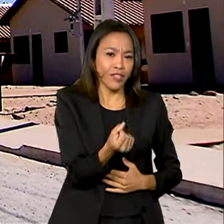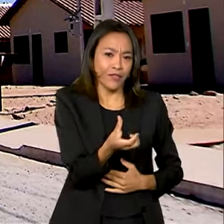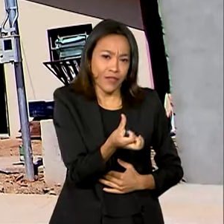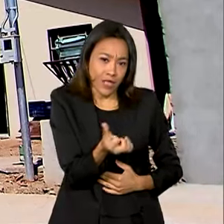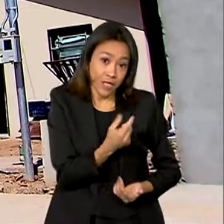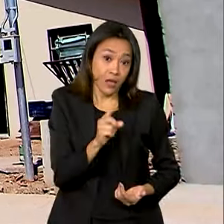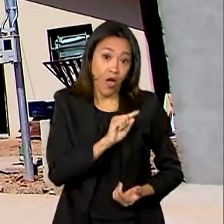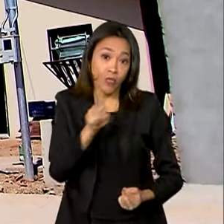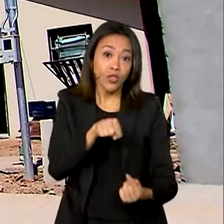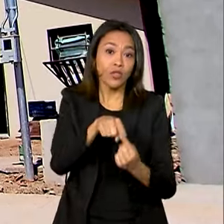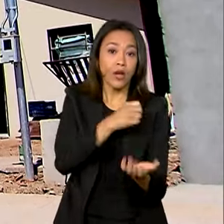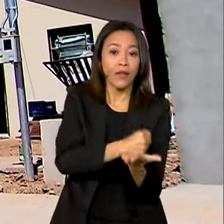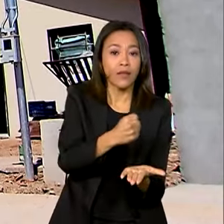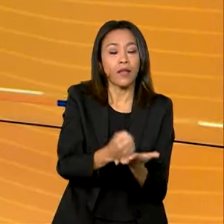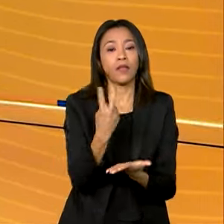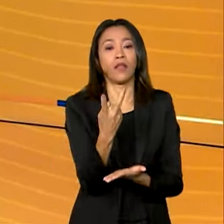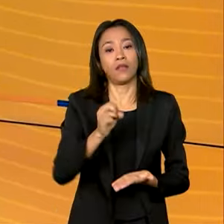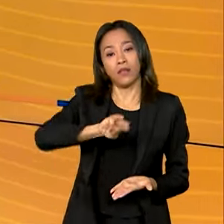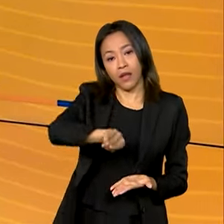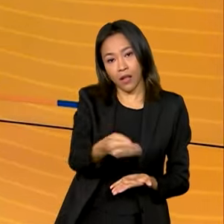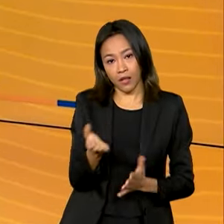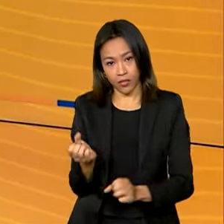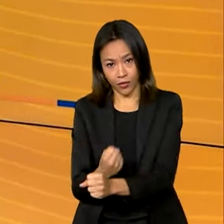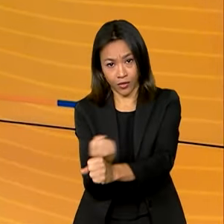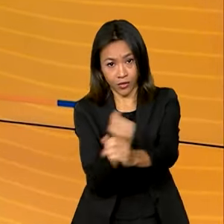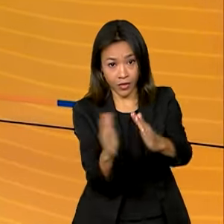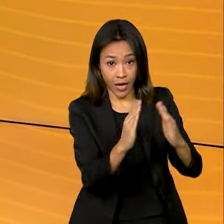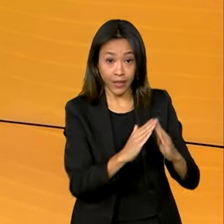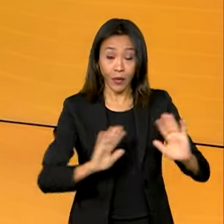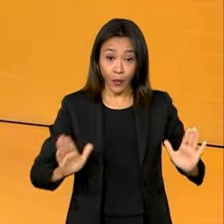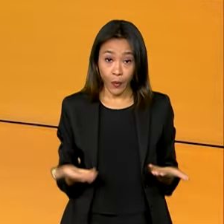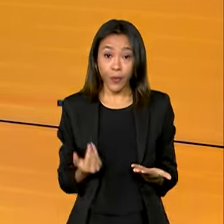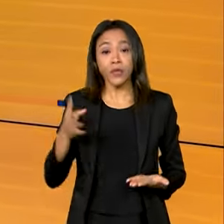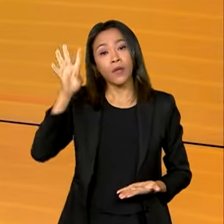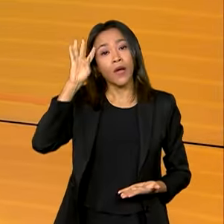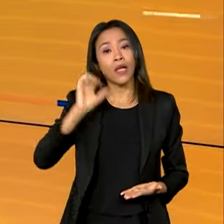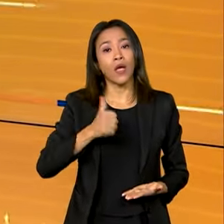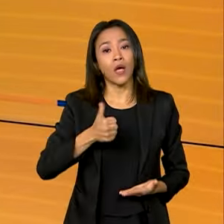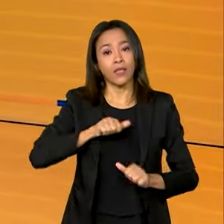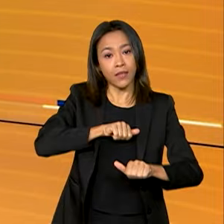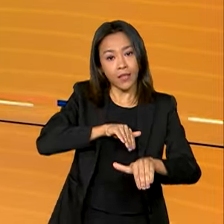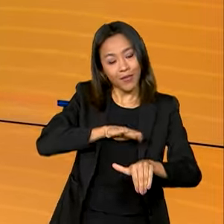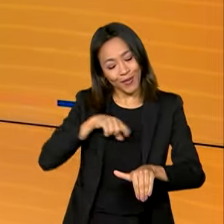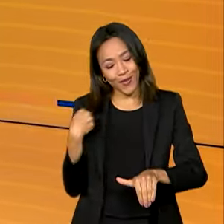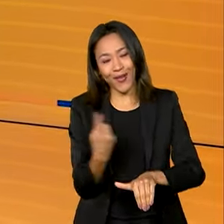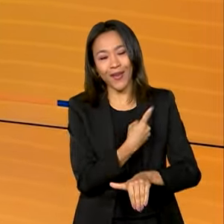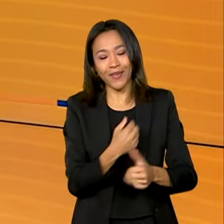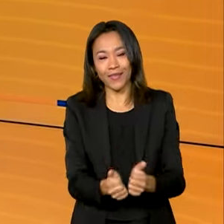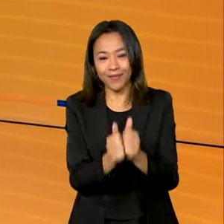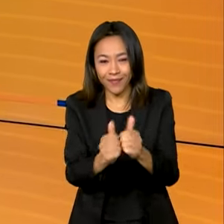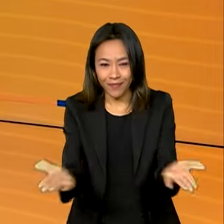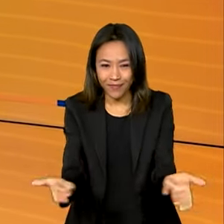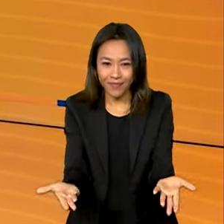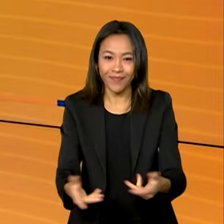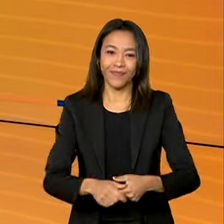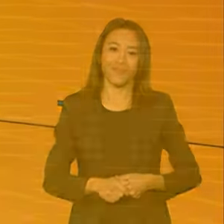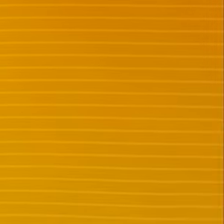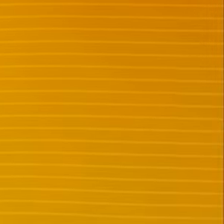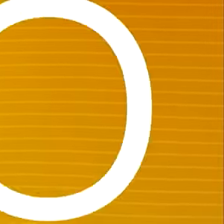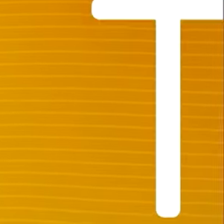contratar 2 milhões de moradias. Quarta-feira, 11 de setembro, o Brasil em Dia começa agora.